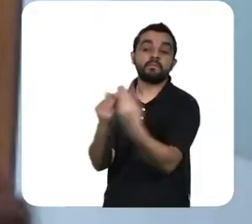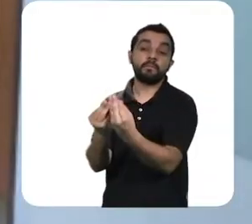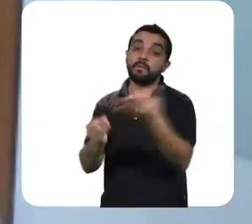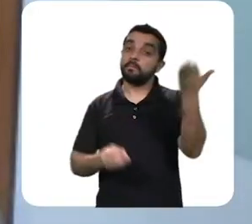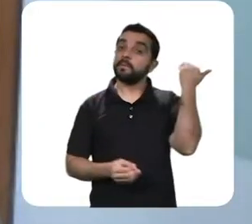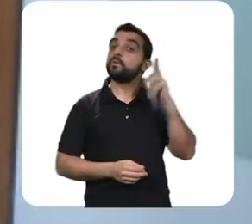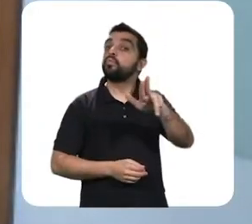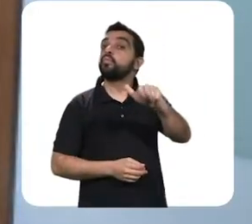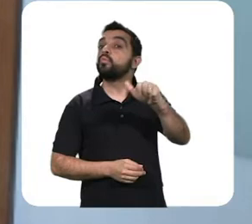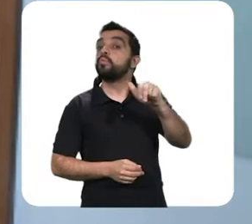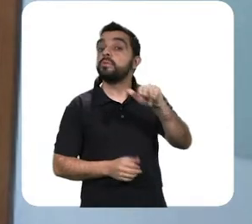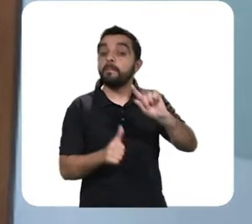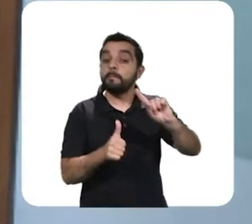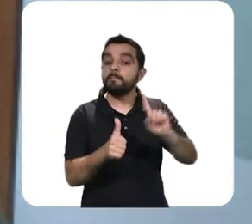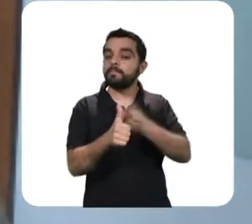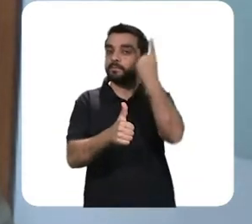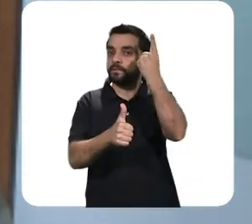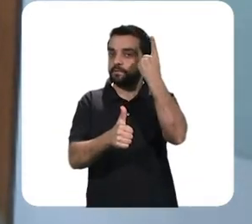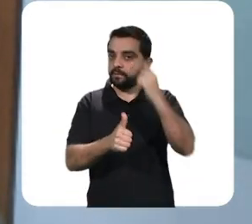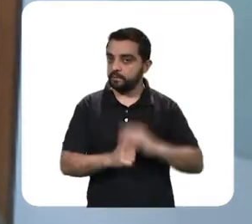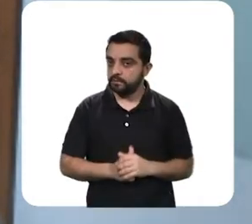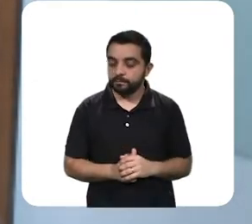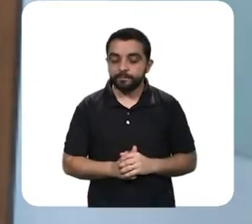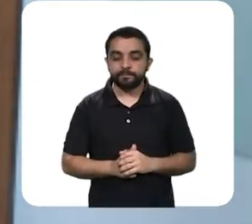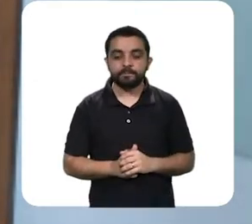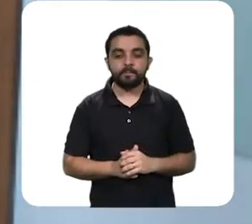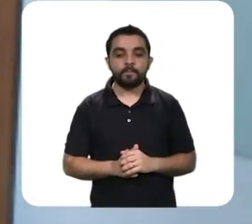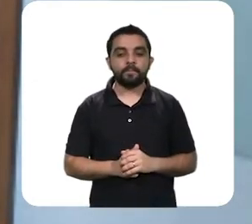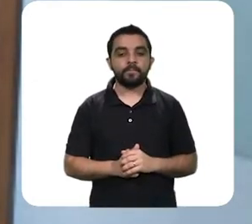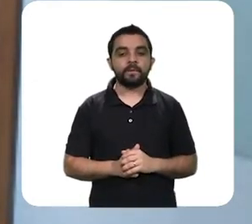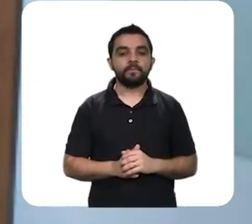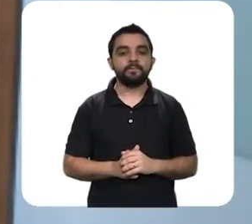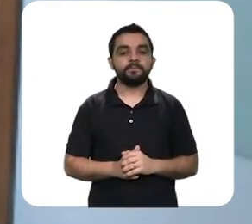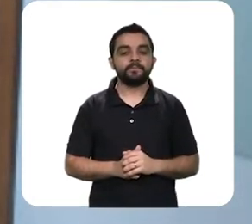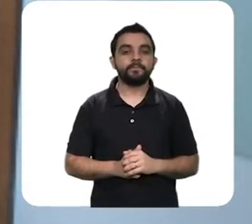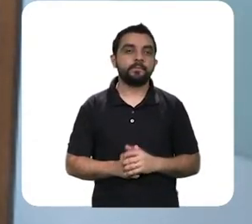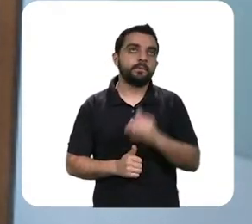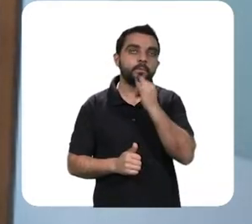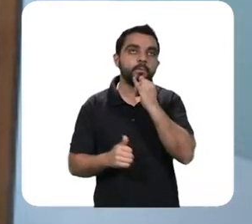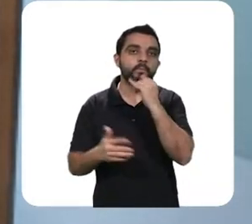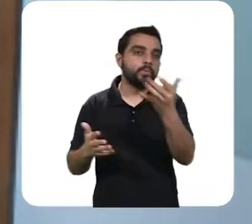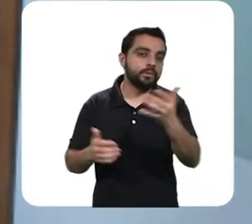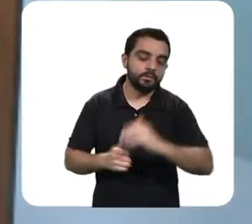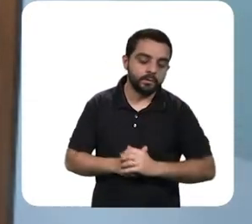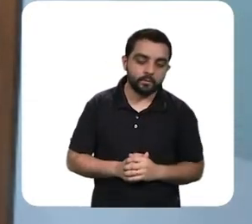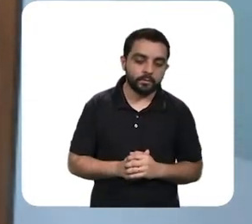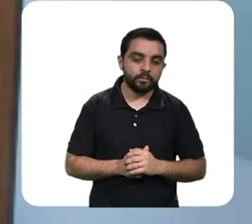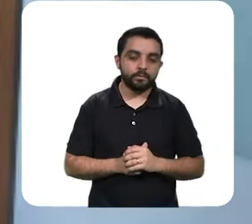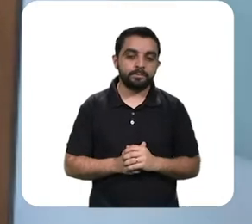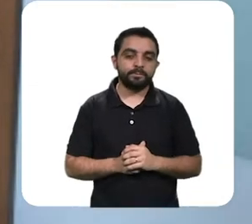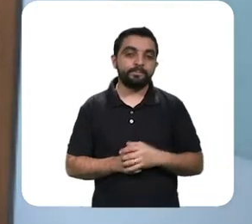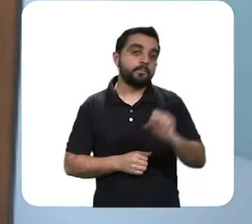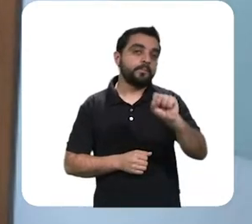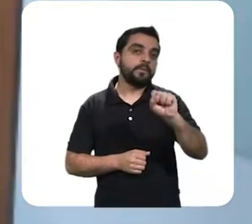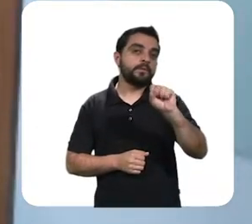então nós estamos diante desses dois cenários em acontecendo por exemplo uma